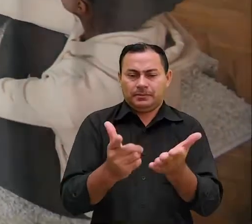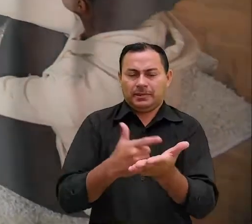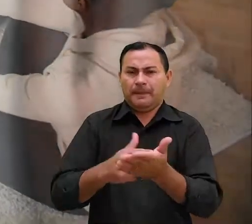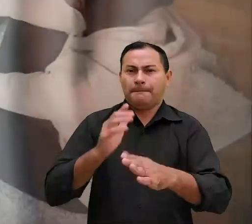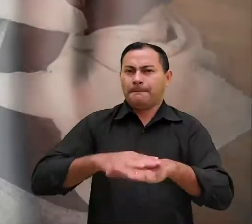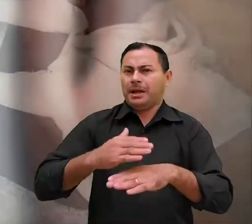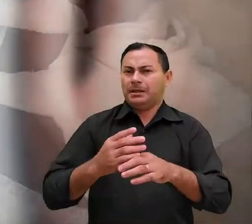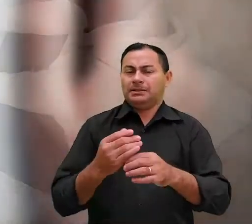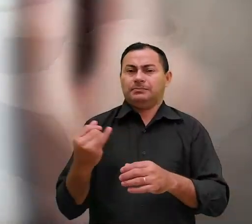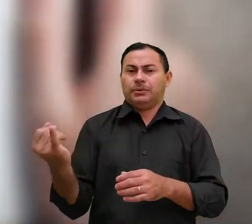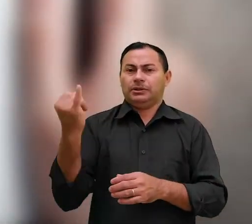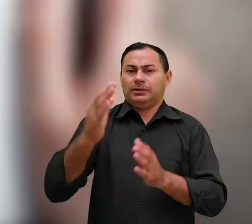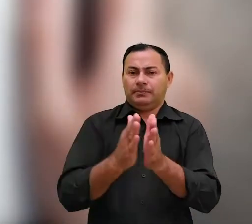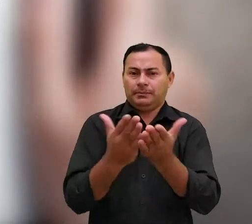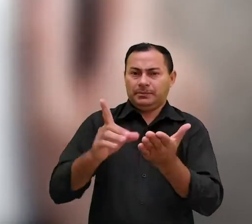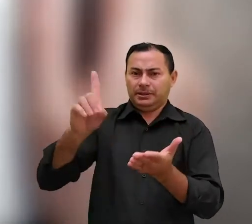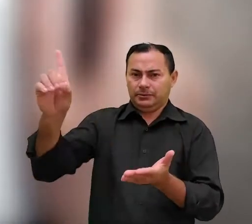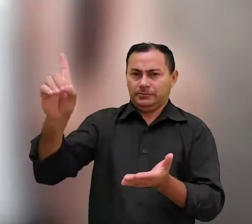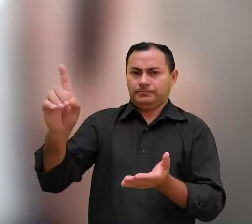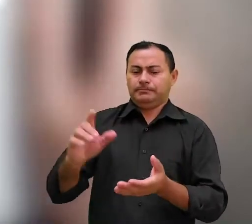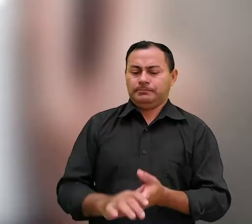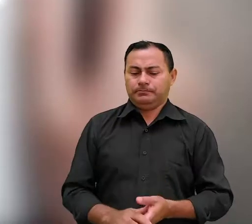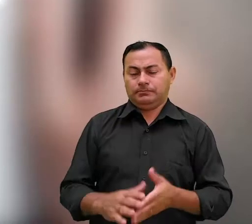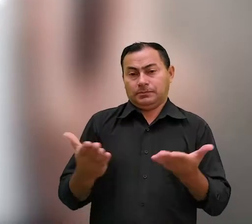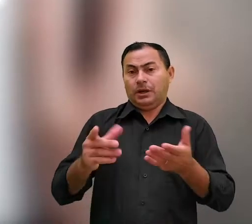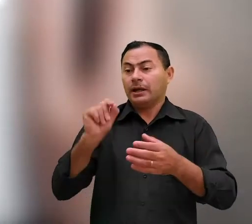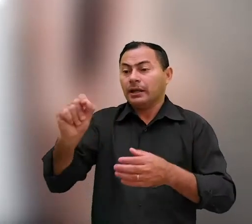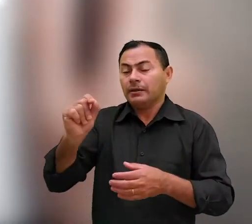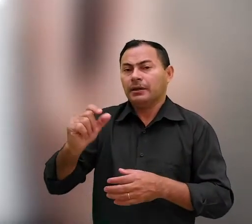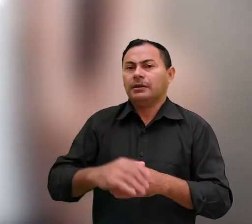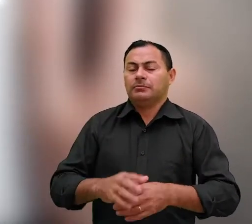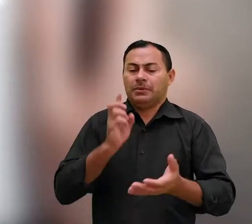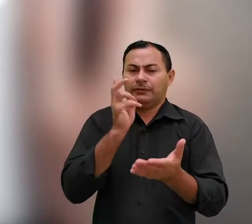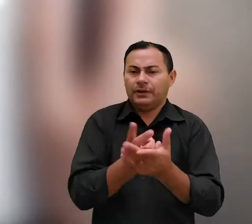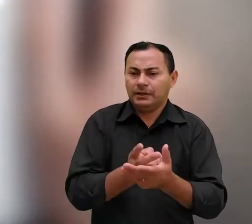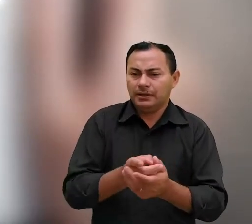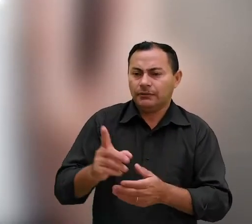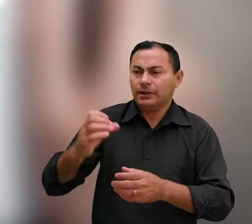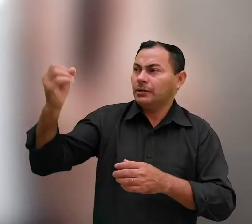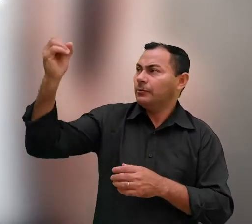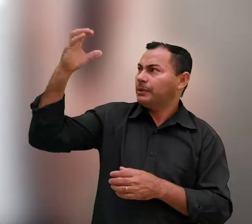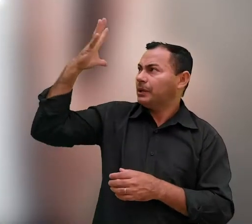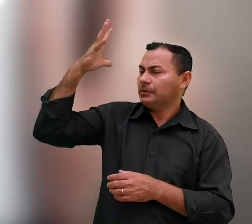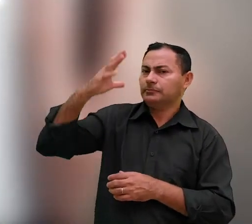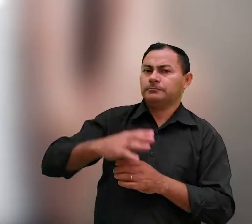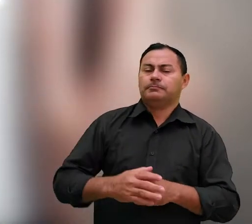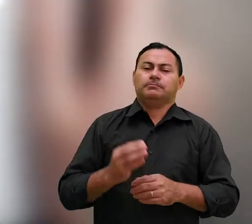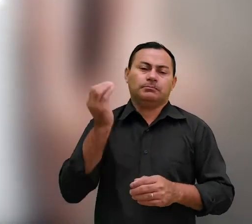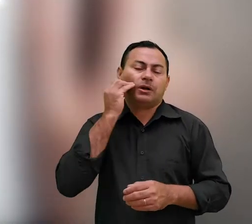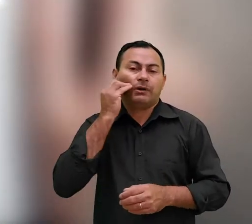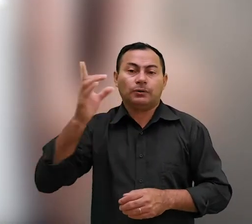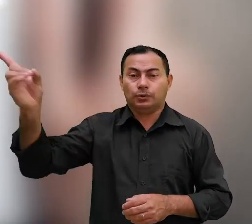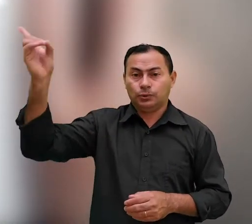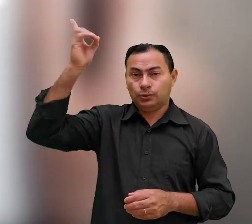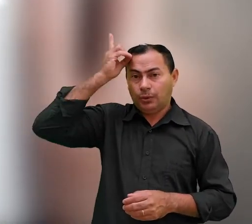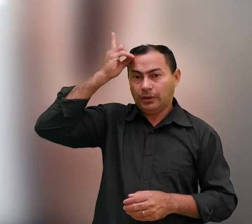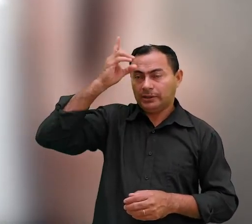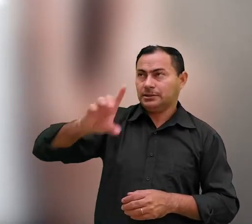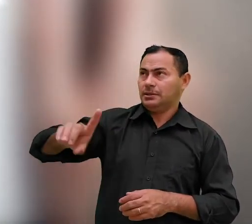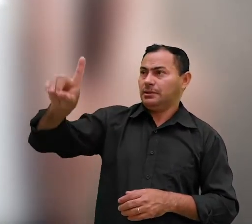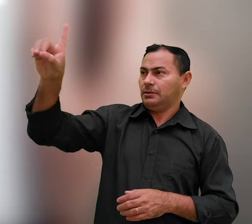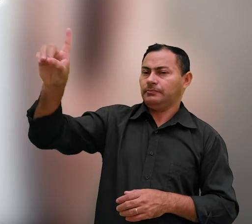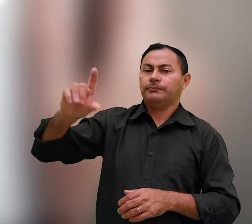das passagens mais intrigantes da bíblia ora aqueles que uma vez foram iluminados provaram o dom